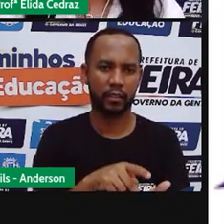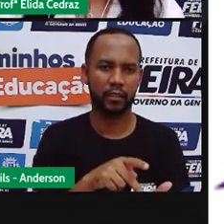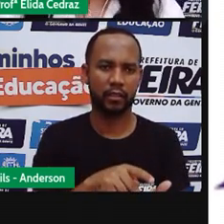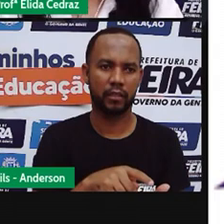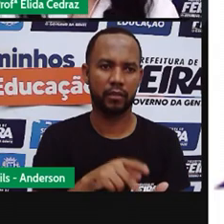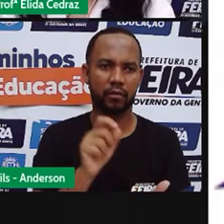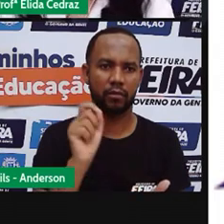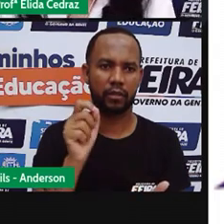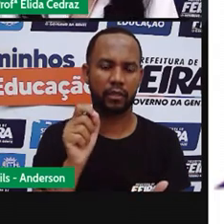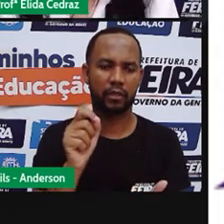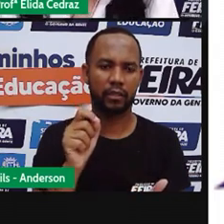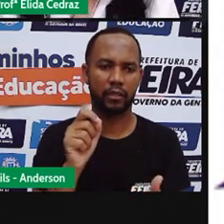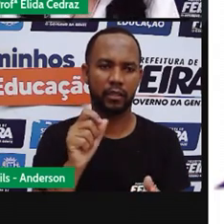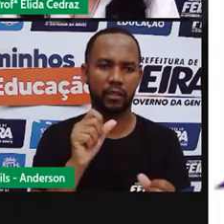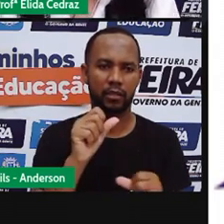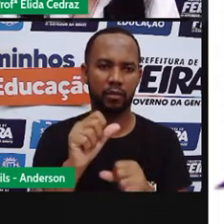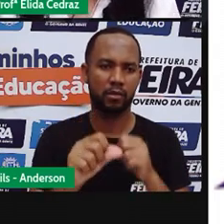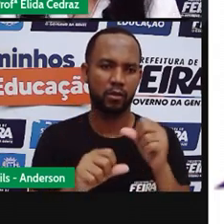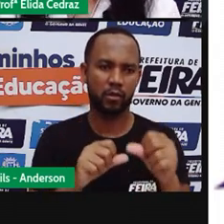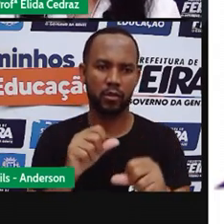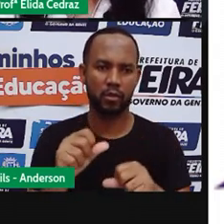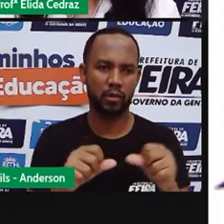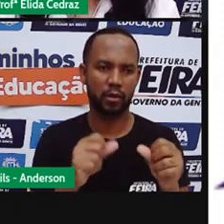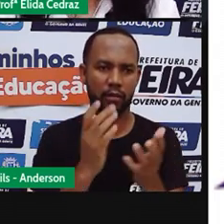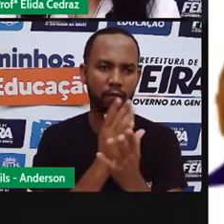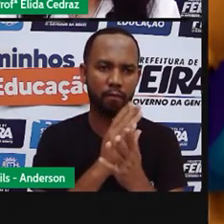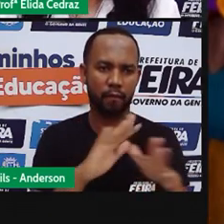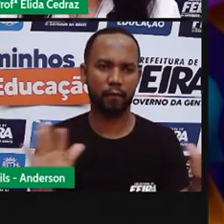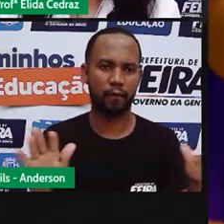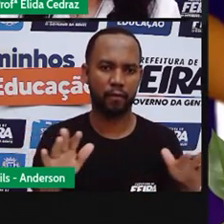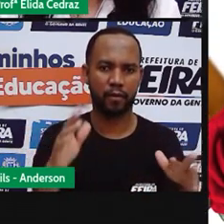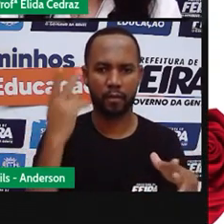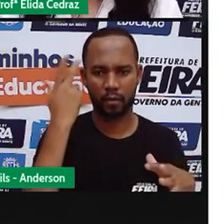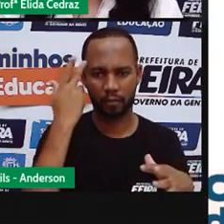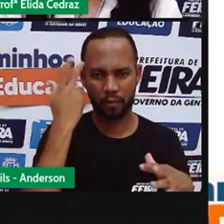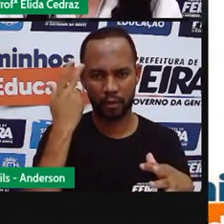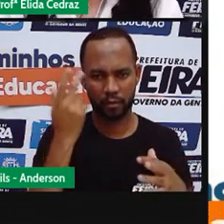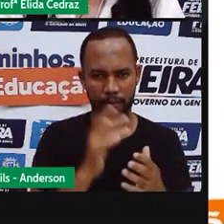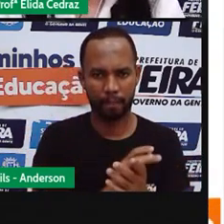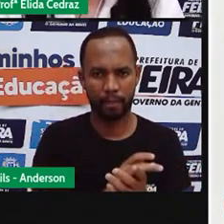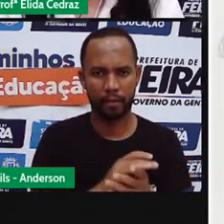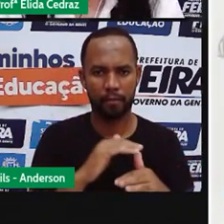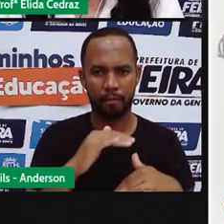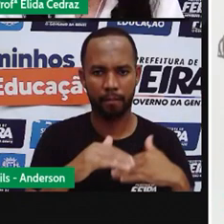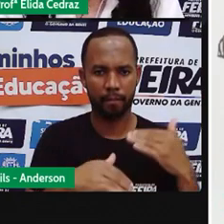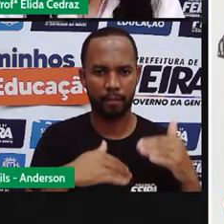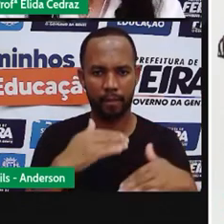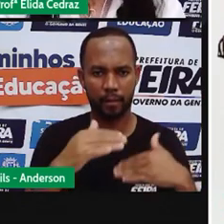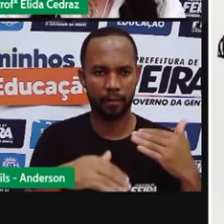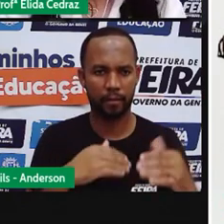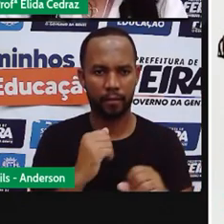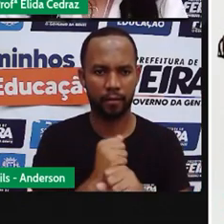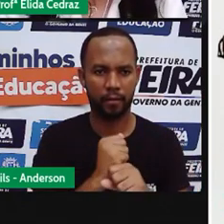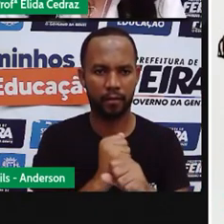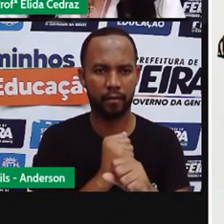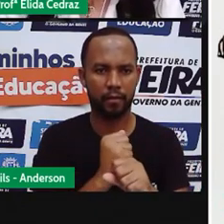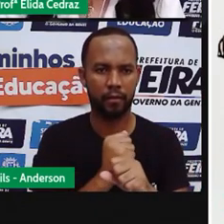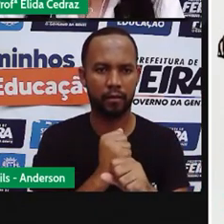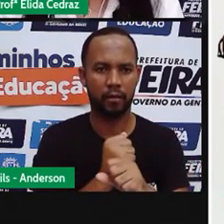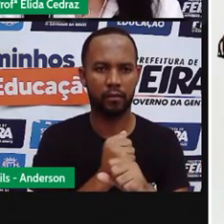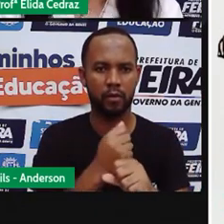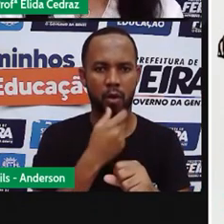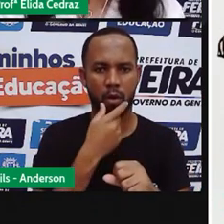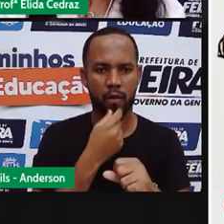E o feiticeiro seria quebrado e ele voltaria ao normal. E passados alguns anos, o senhor,